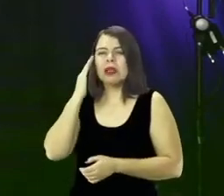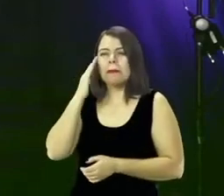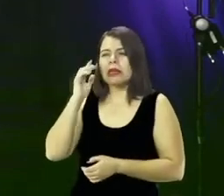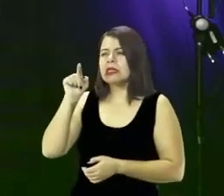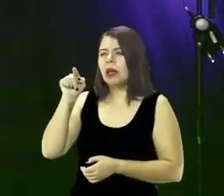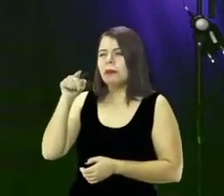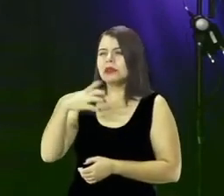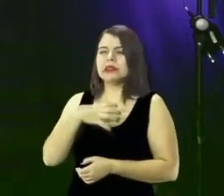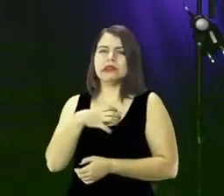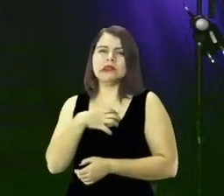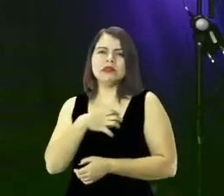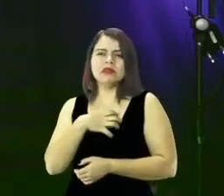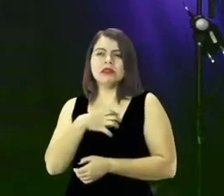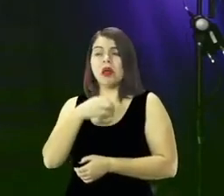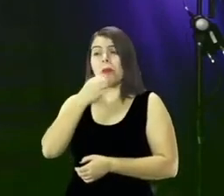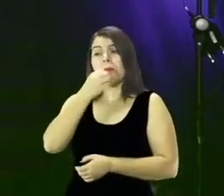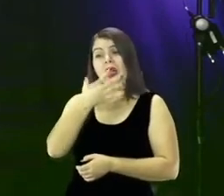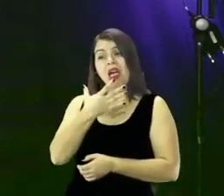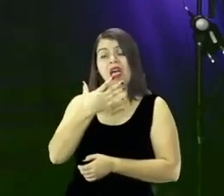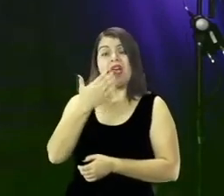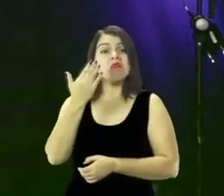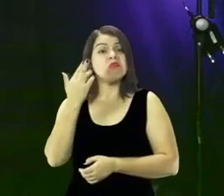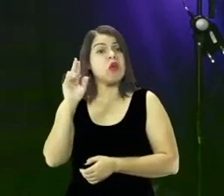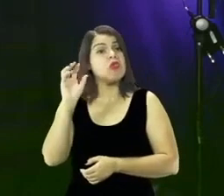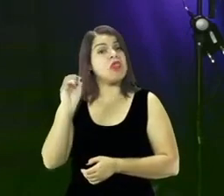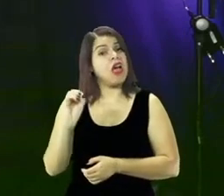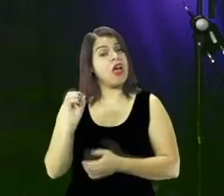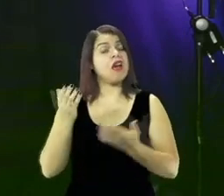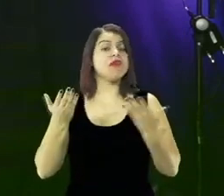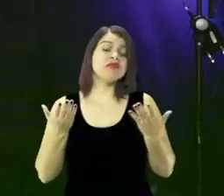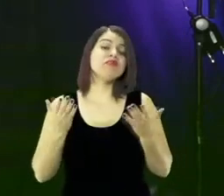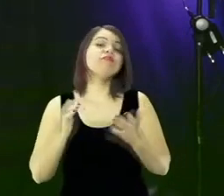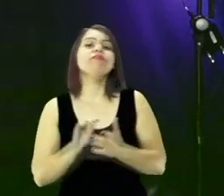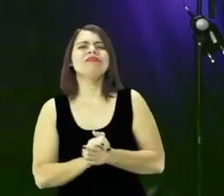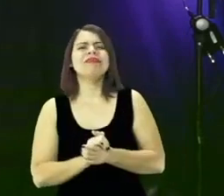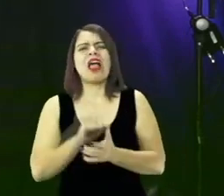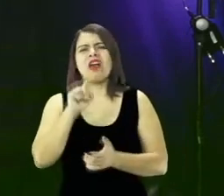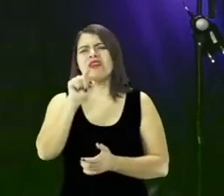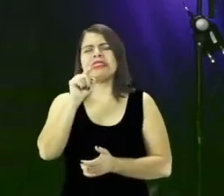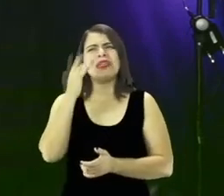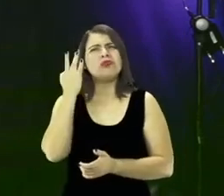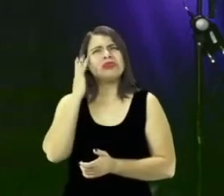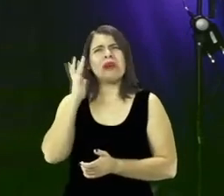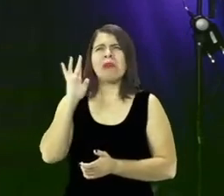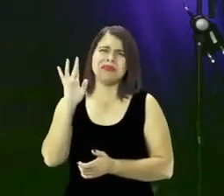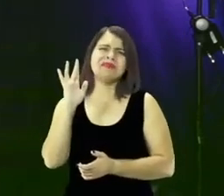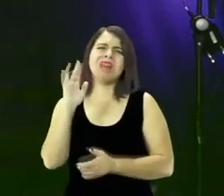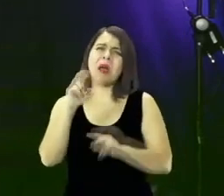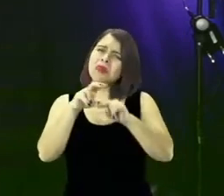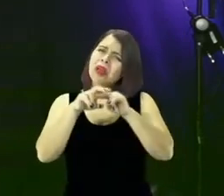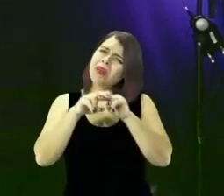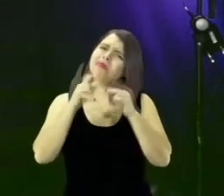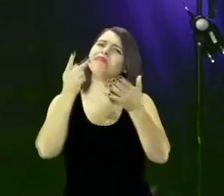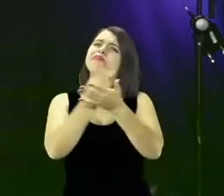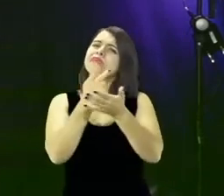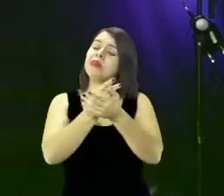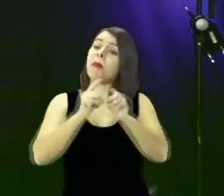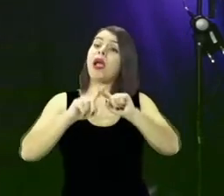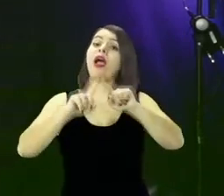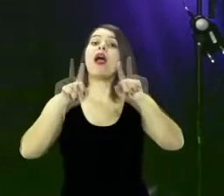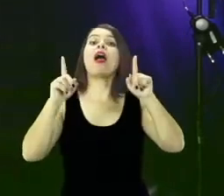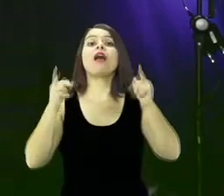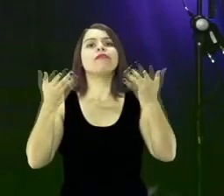não entendia muito bem como ela pensava a respeito de algumas coisas. Você não sabia. Por isso você errou. Agora existe um ponto